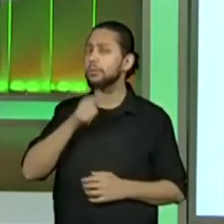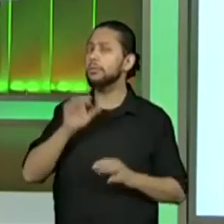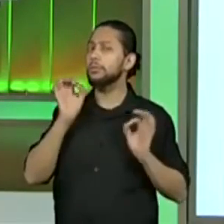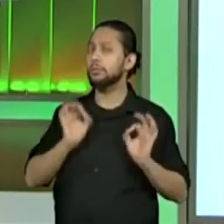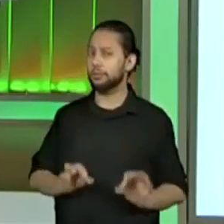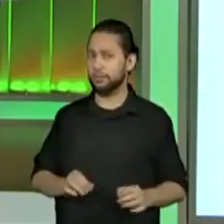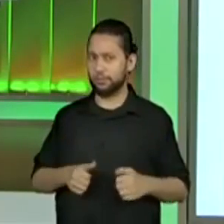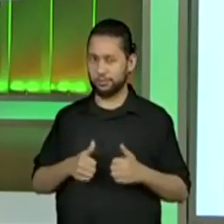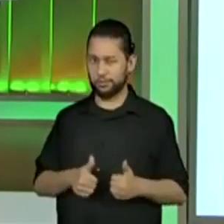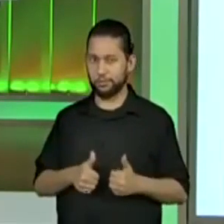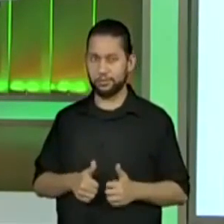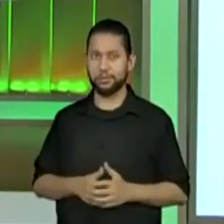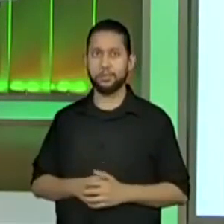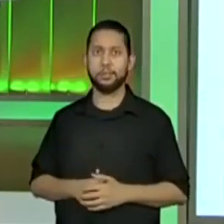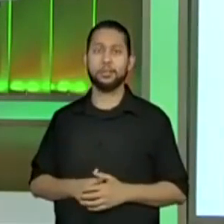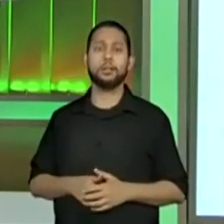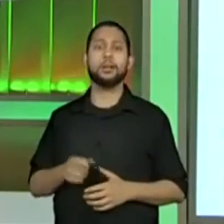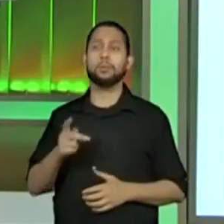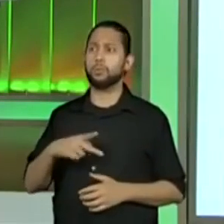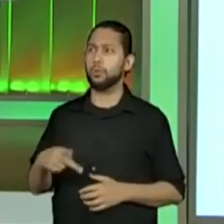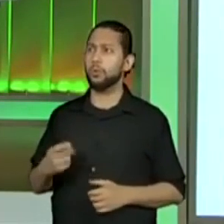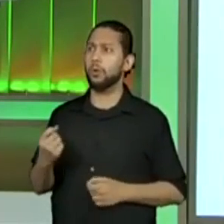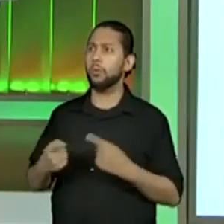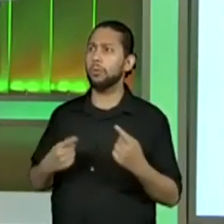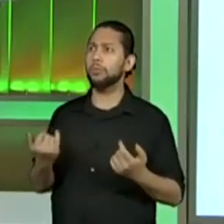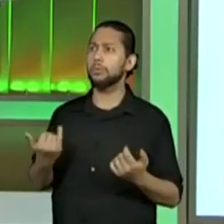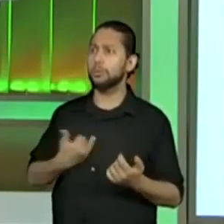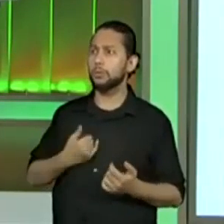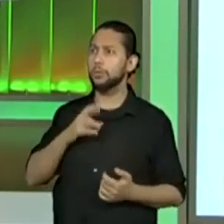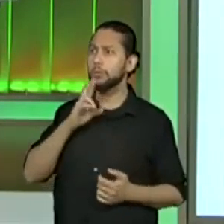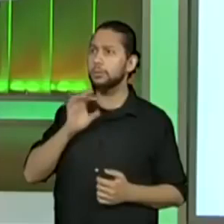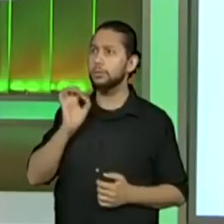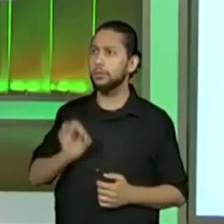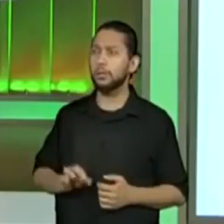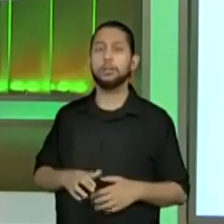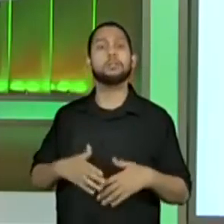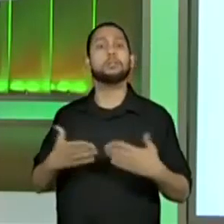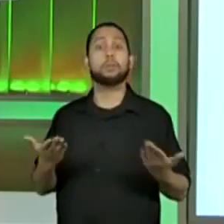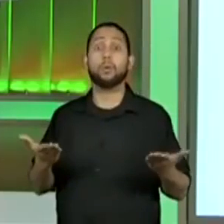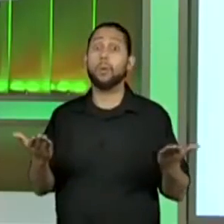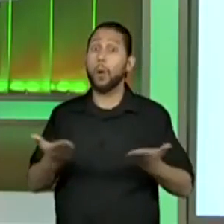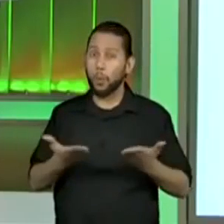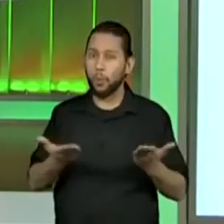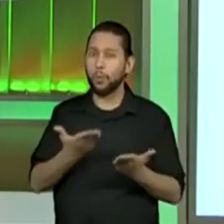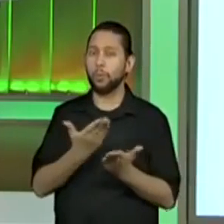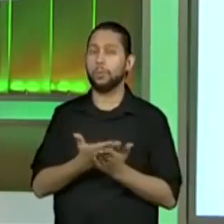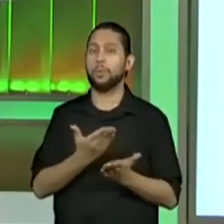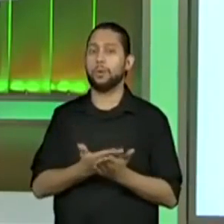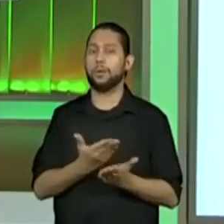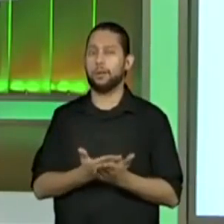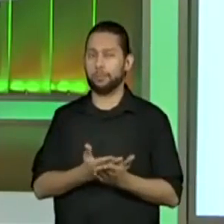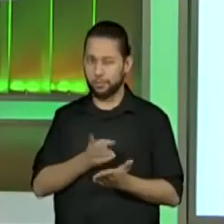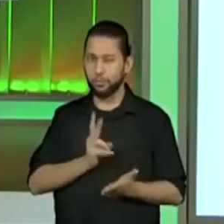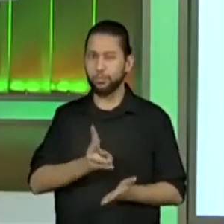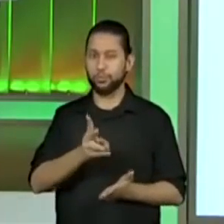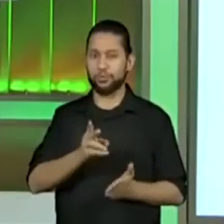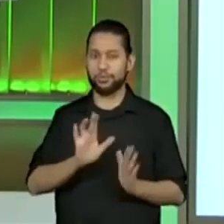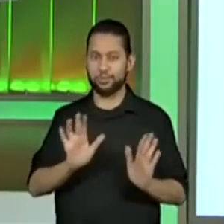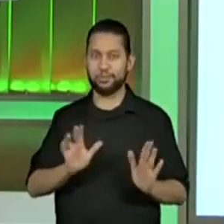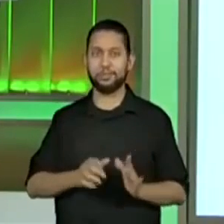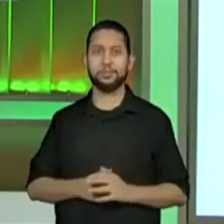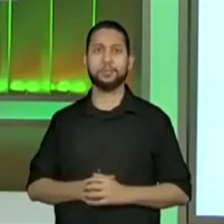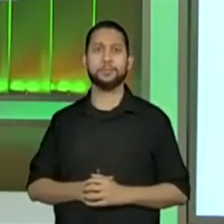diferente. Muitos professores apontaram a resposta. Vamos juntos, então, seguir com a nossa aula? Vamos lá!